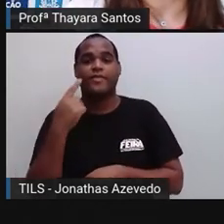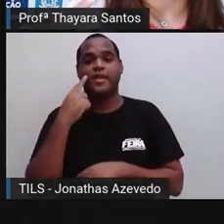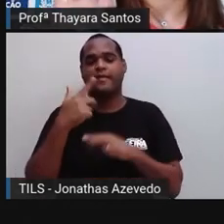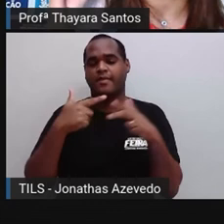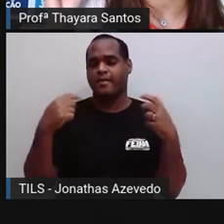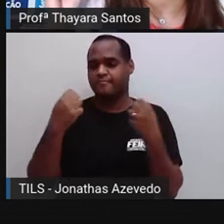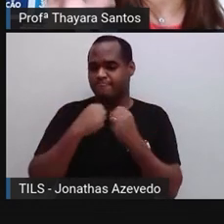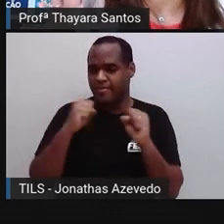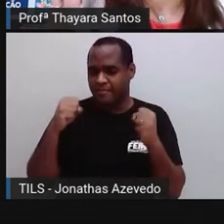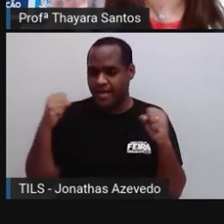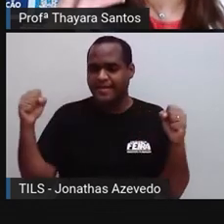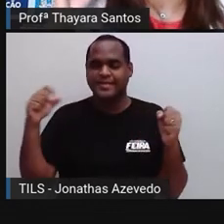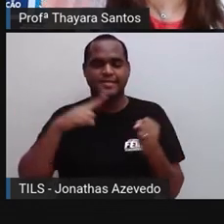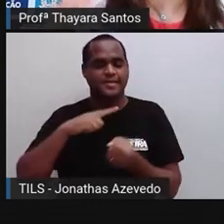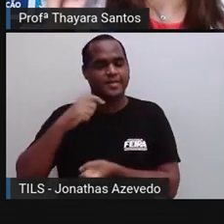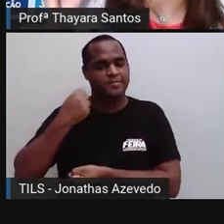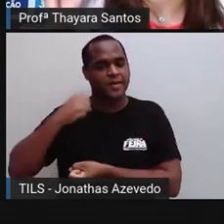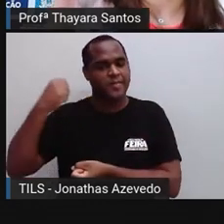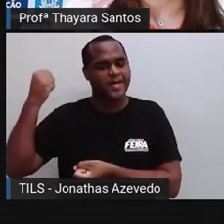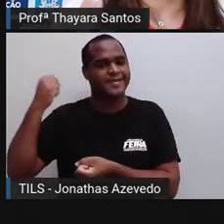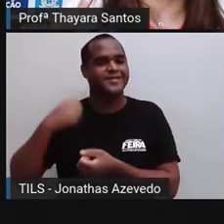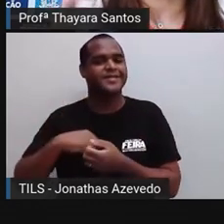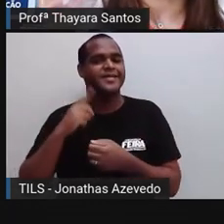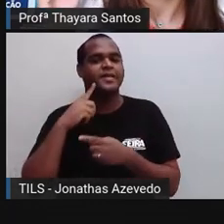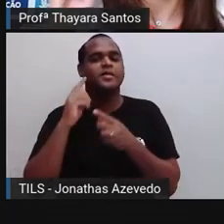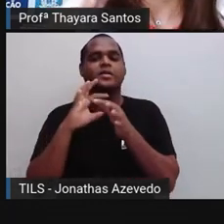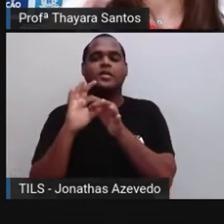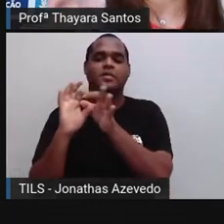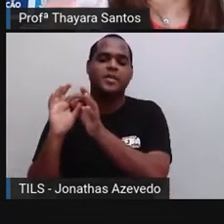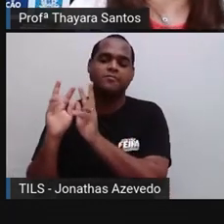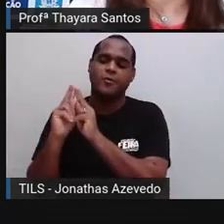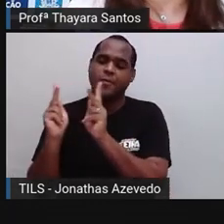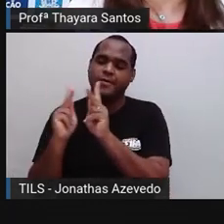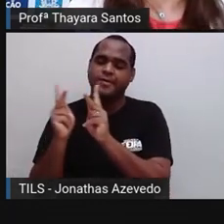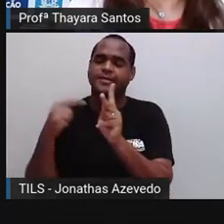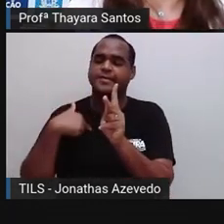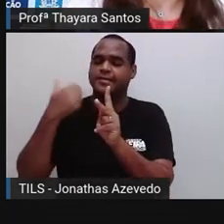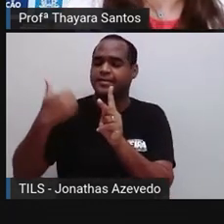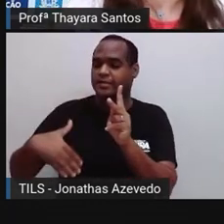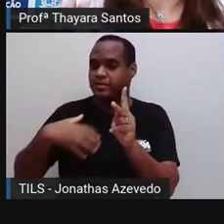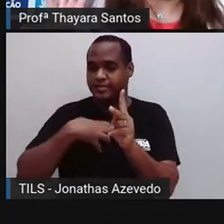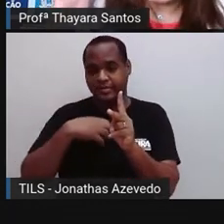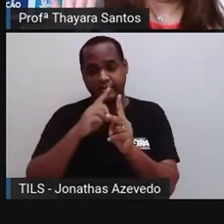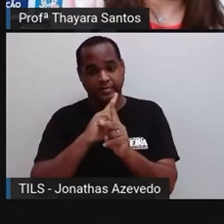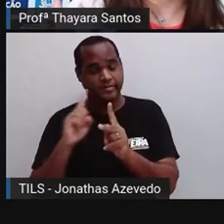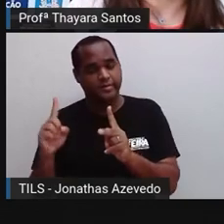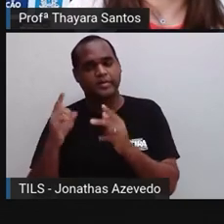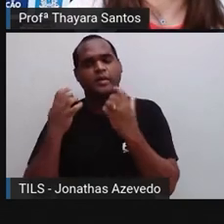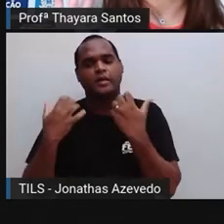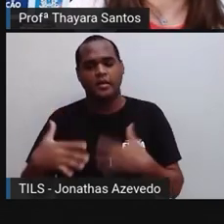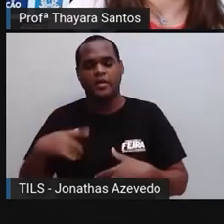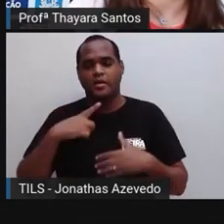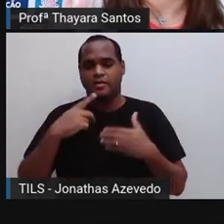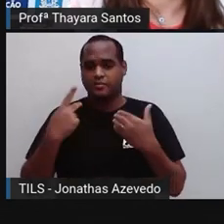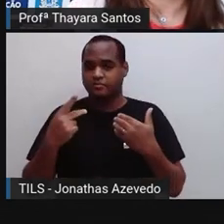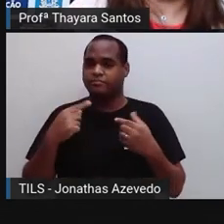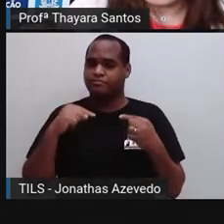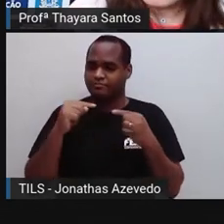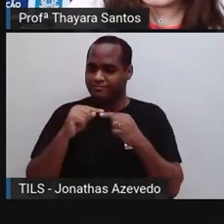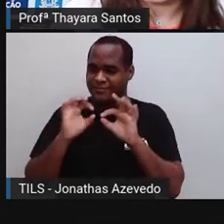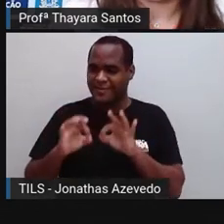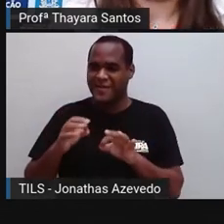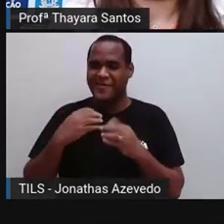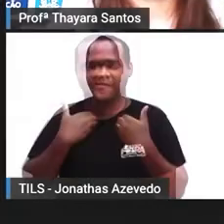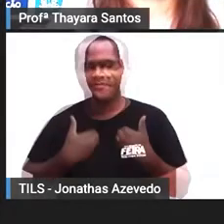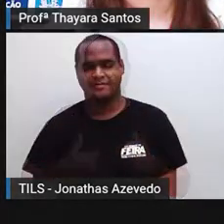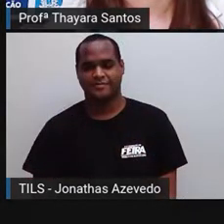adrenalina, todos esses hormônios, eles são liberados para que a gente saia daquela situação. Então, é desse jeito que o nosso corpo